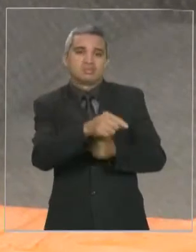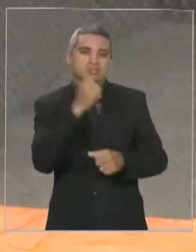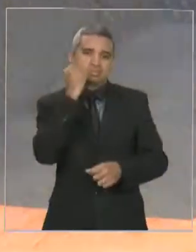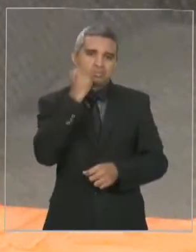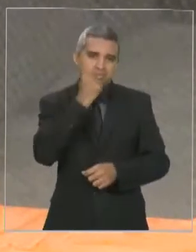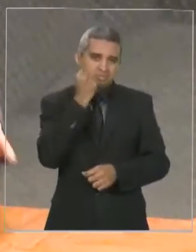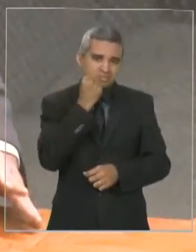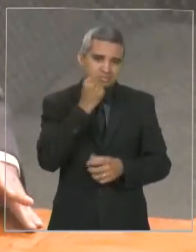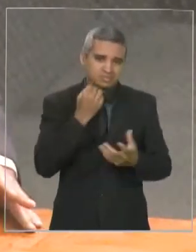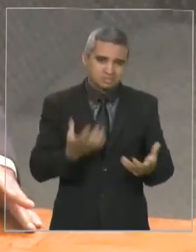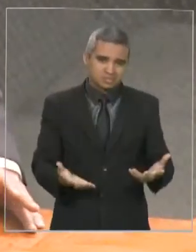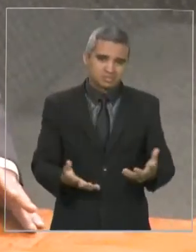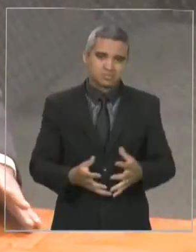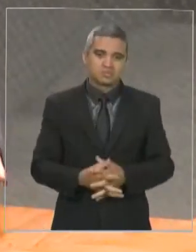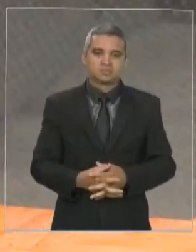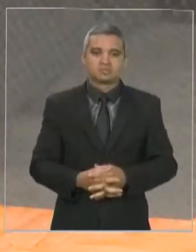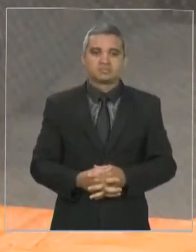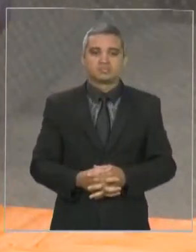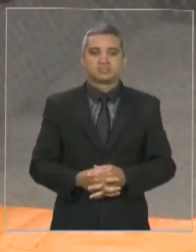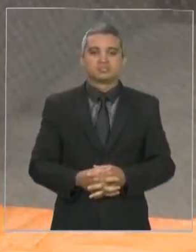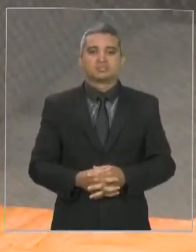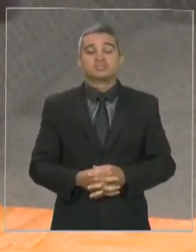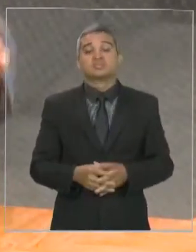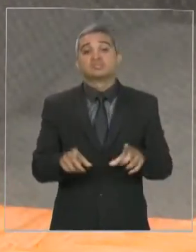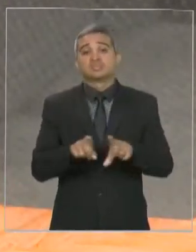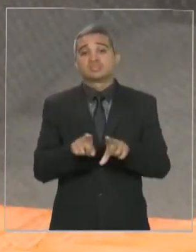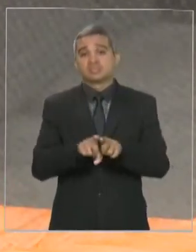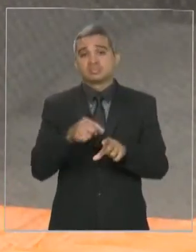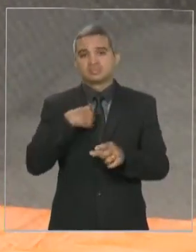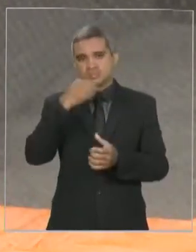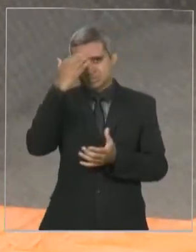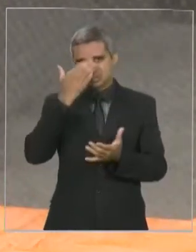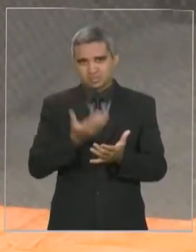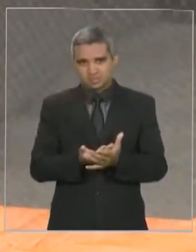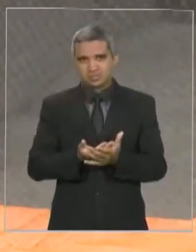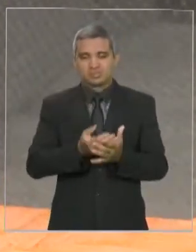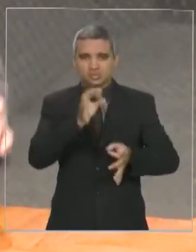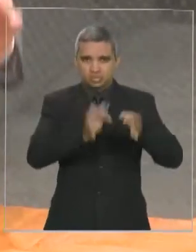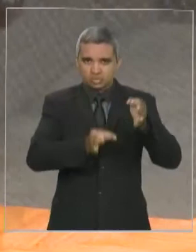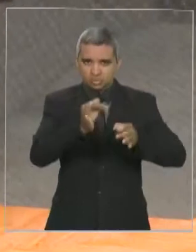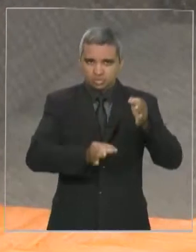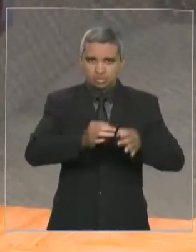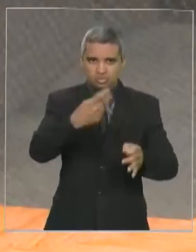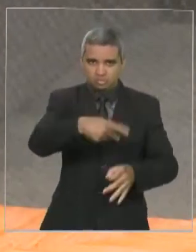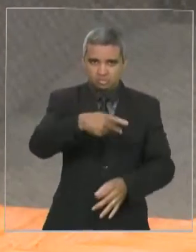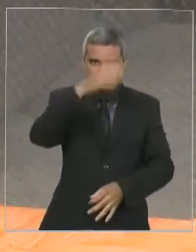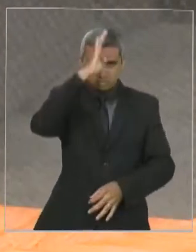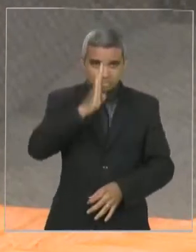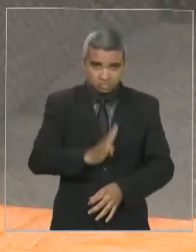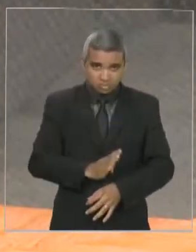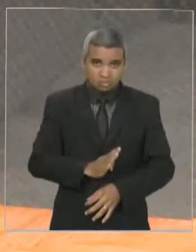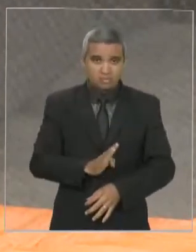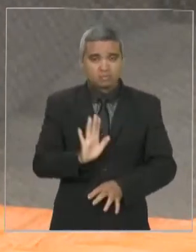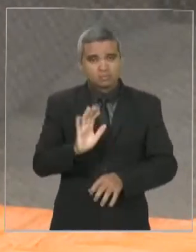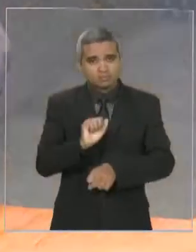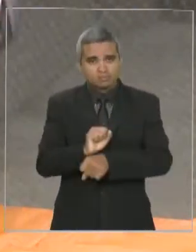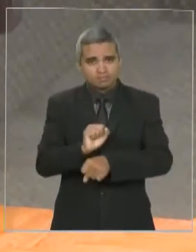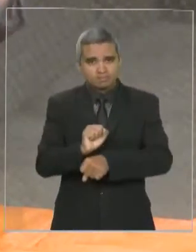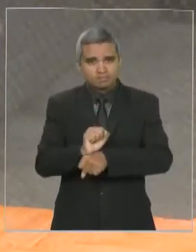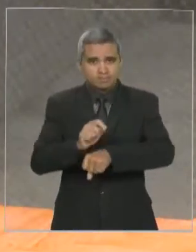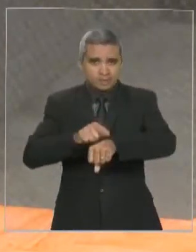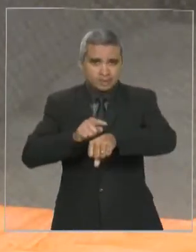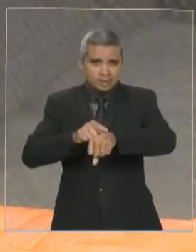denúncia contra o presidente Temer. Então, eu acredito na justiça brasileira. É uma questão de tempo que